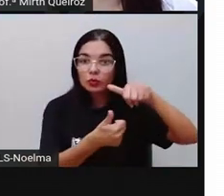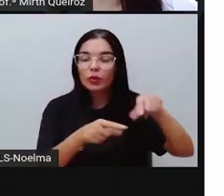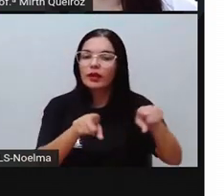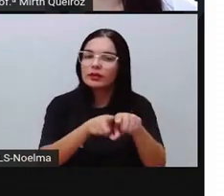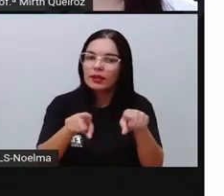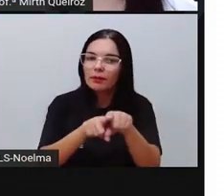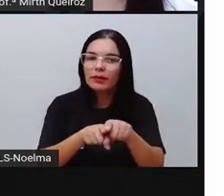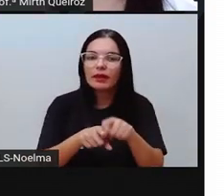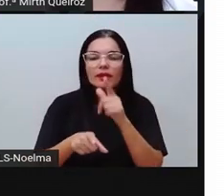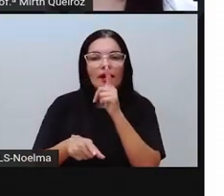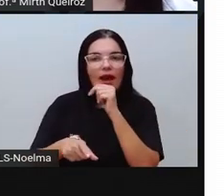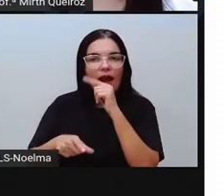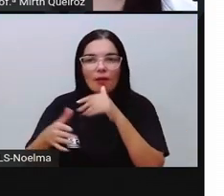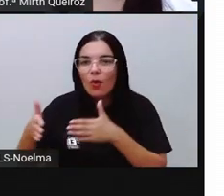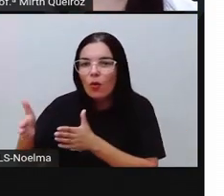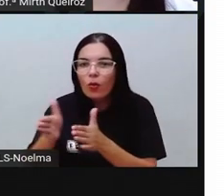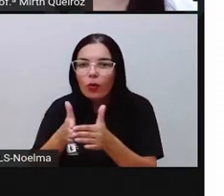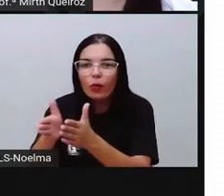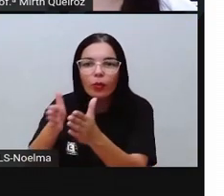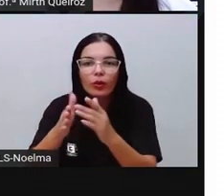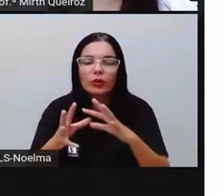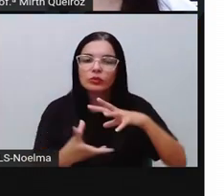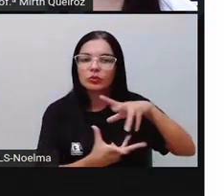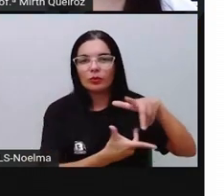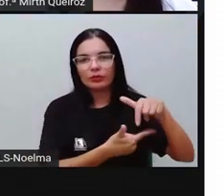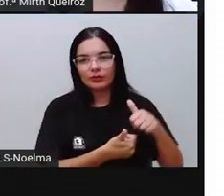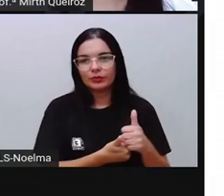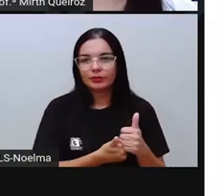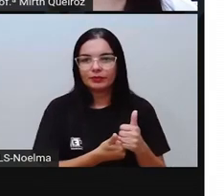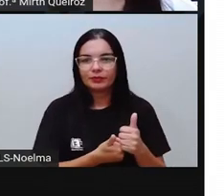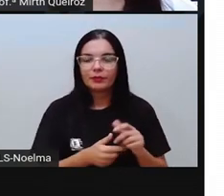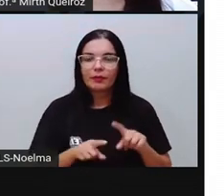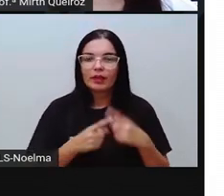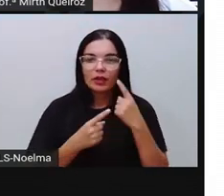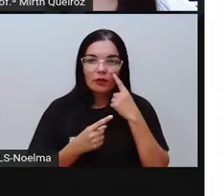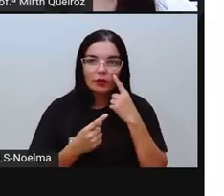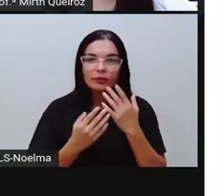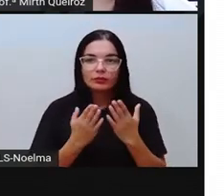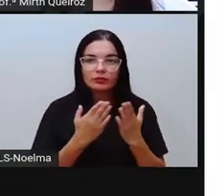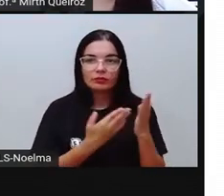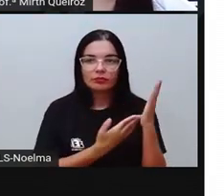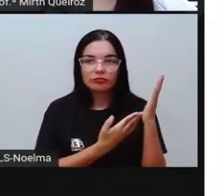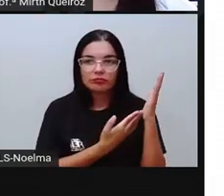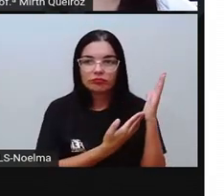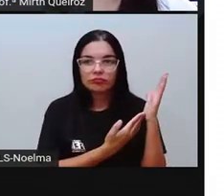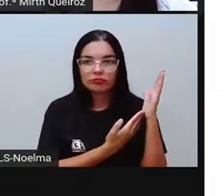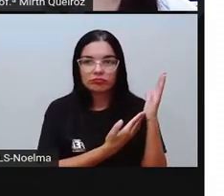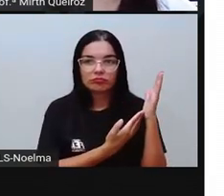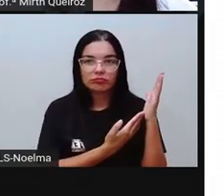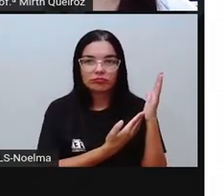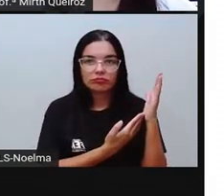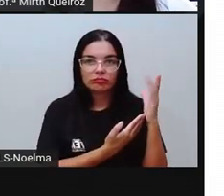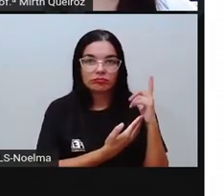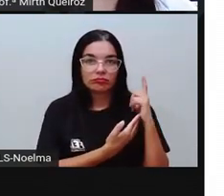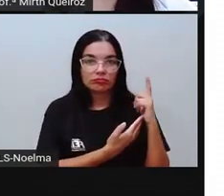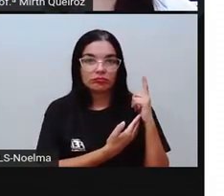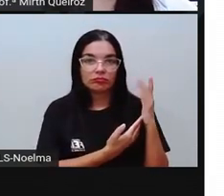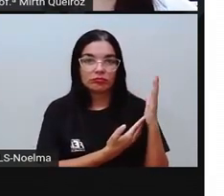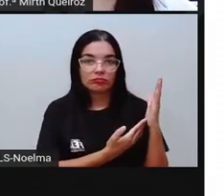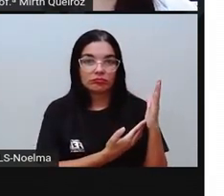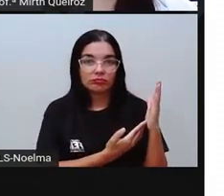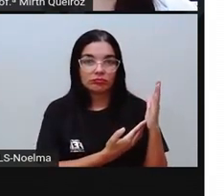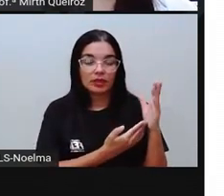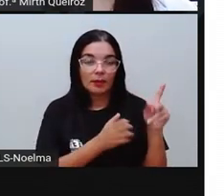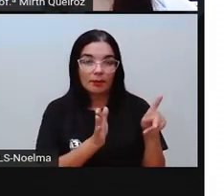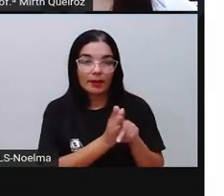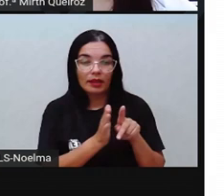hidrográfica do mundo neste bioma. E aqui nós temos o bioma Amazônia, né, a parte aí que